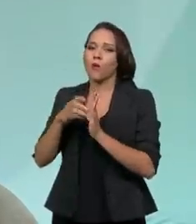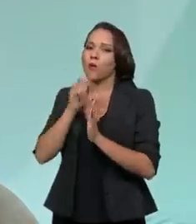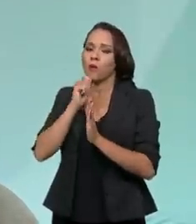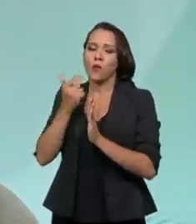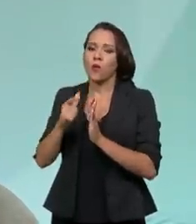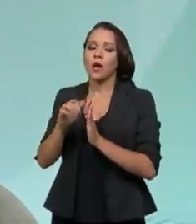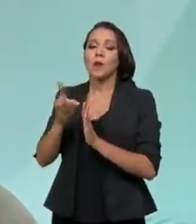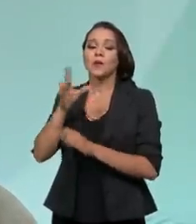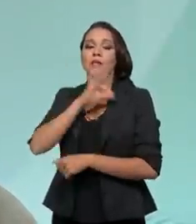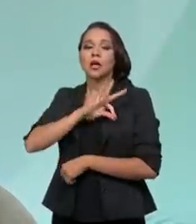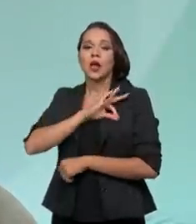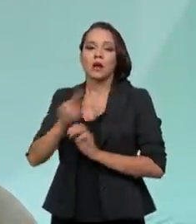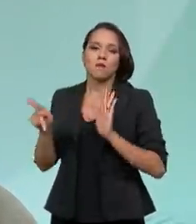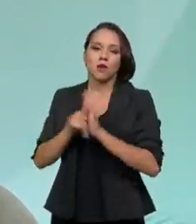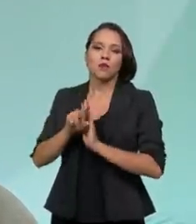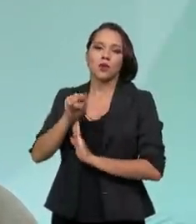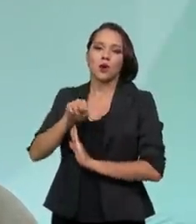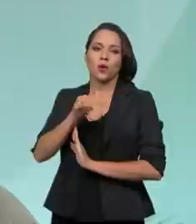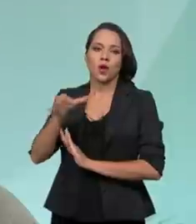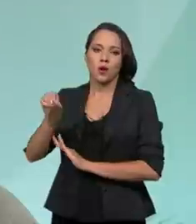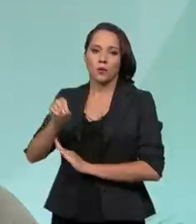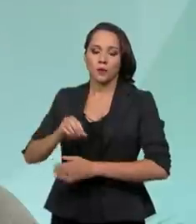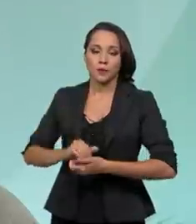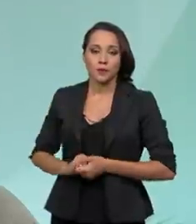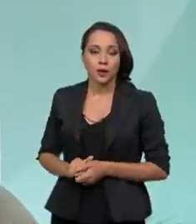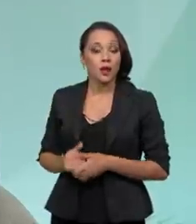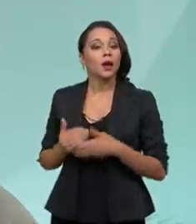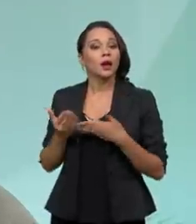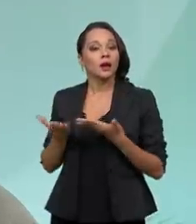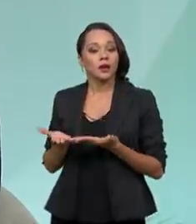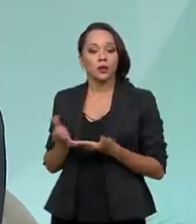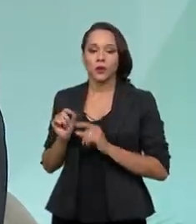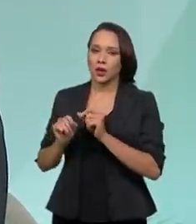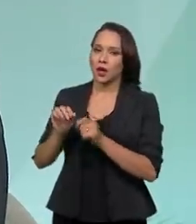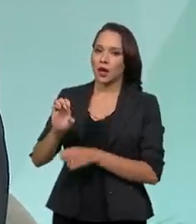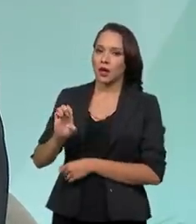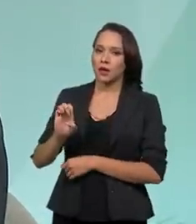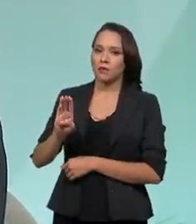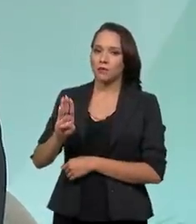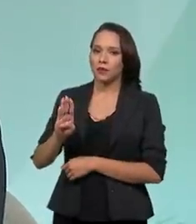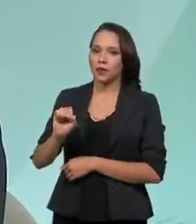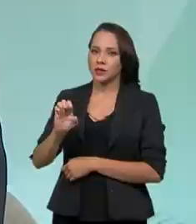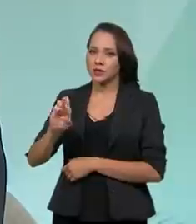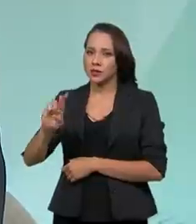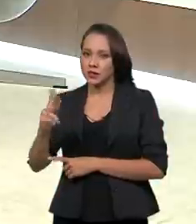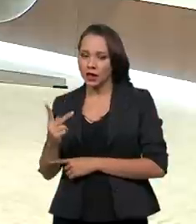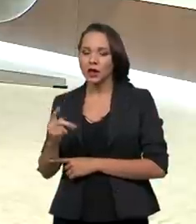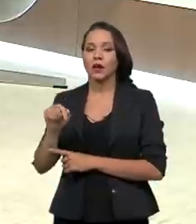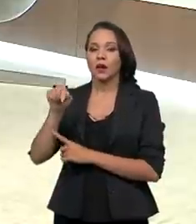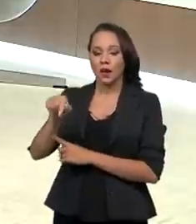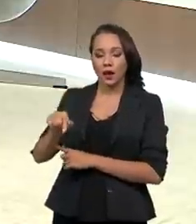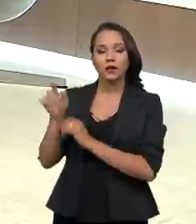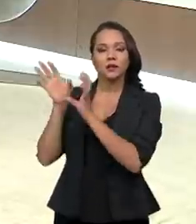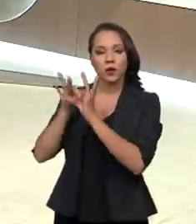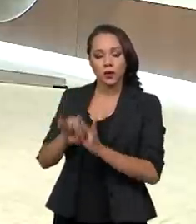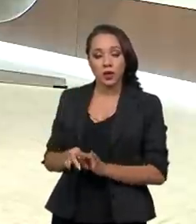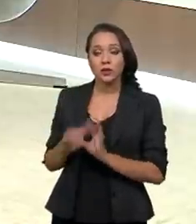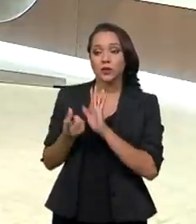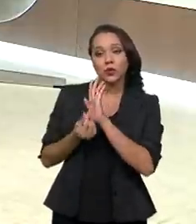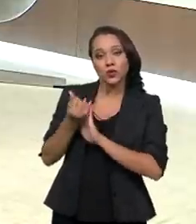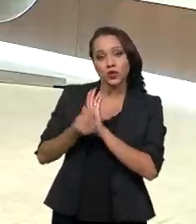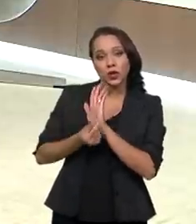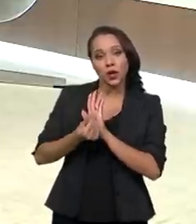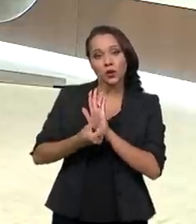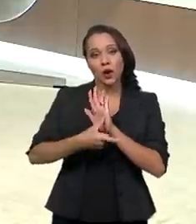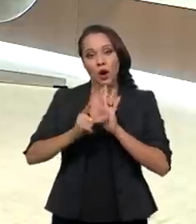de cargos e salários próprio da União. Então, a EBSER nasce neste contexto e os recursos advindos